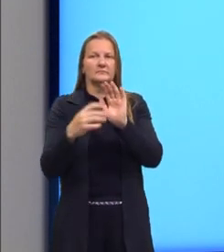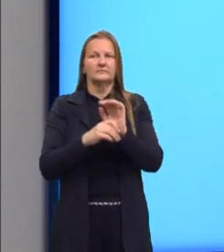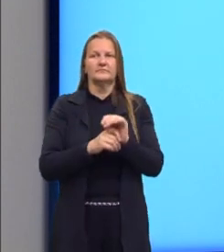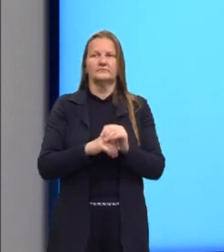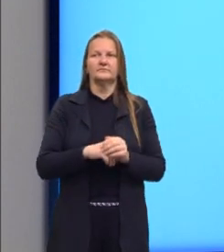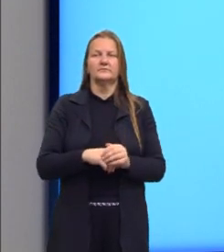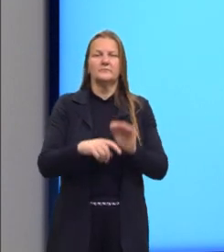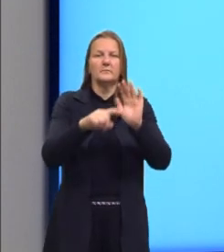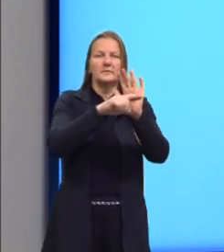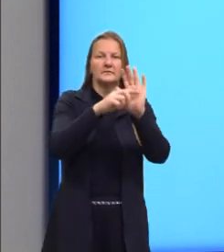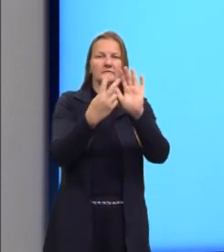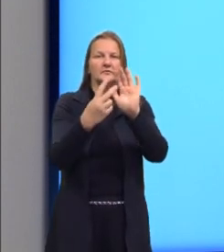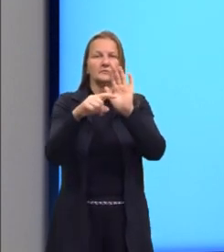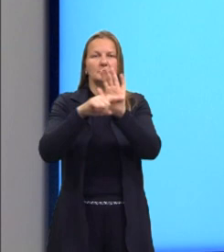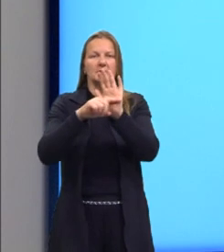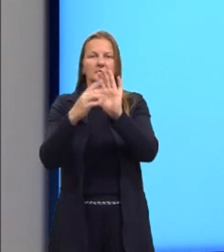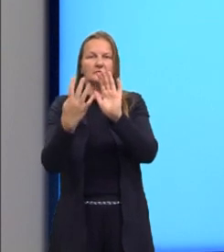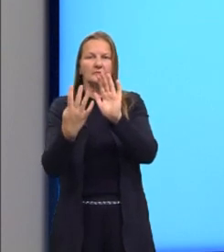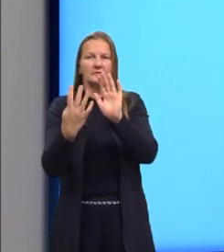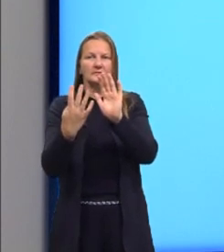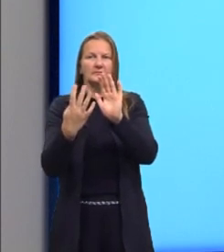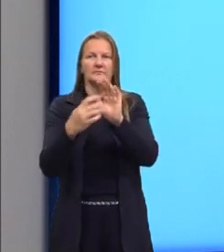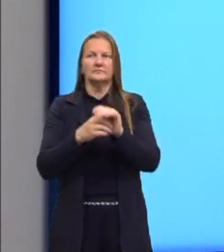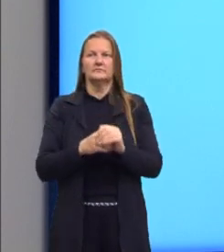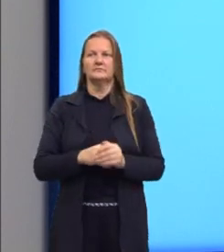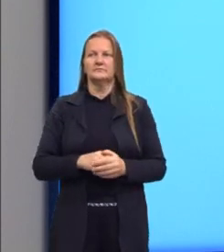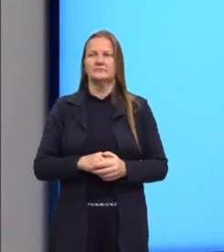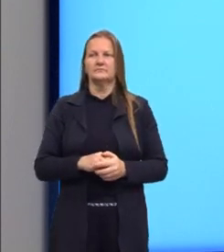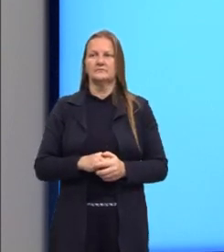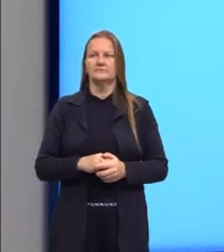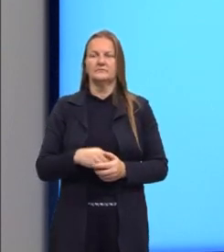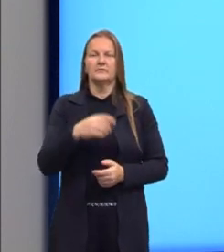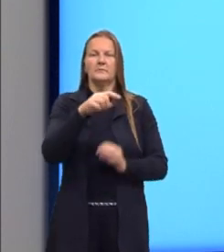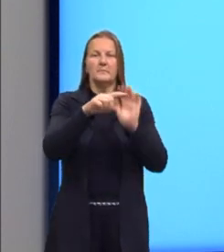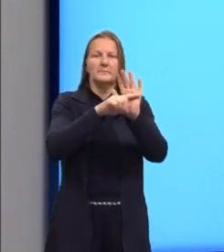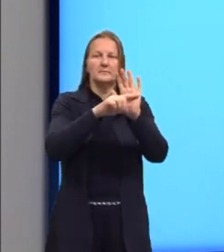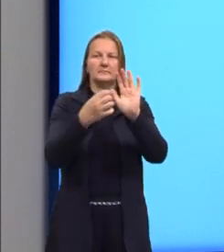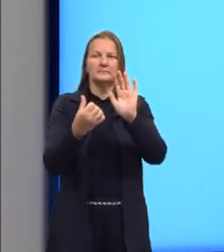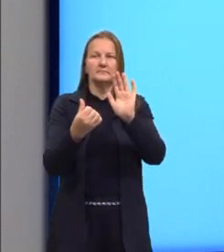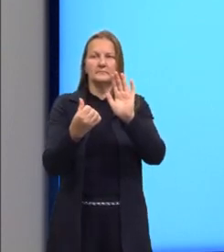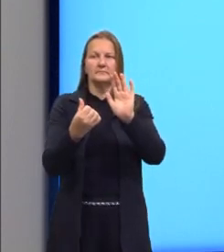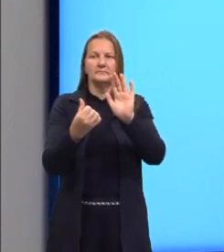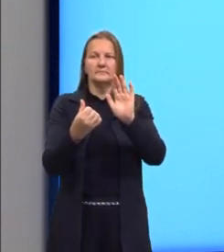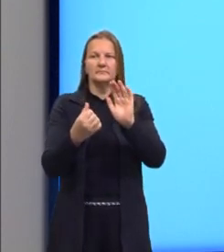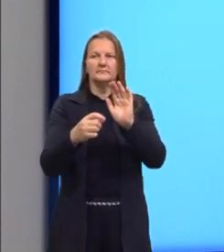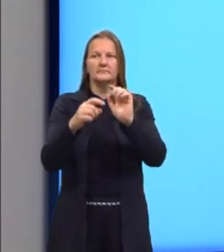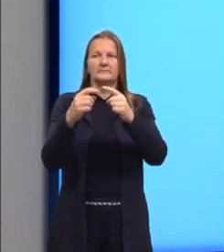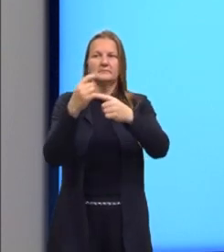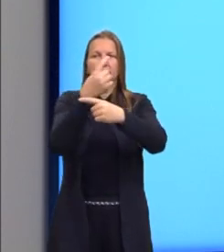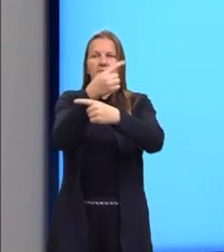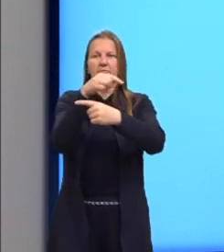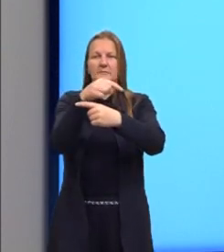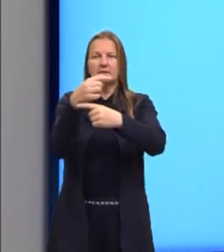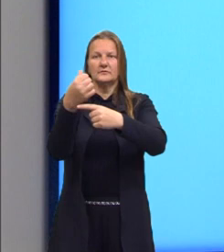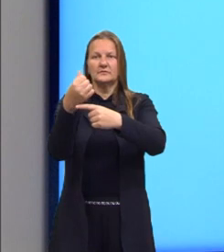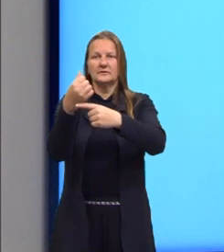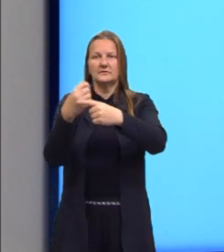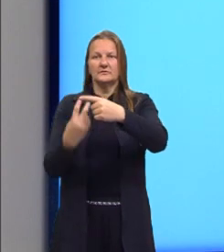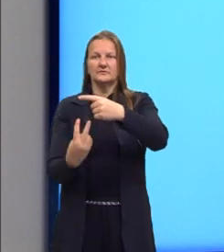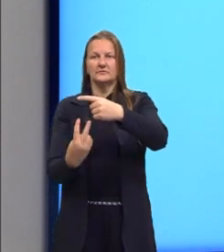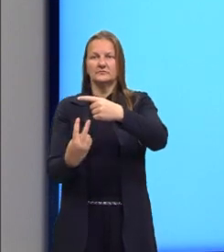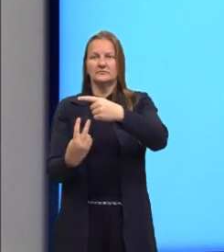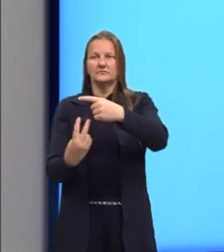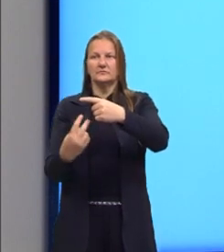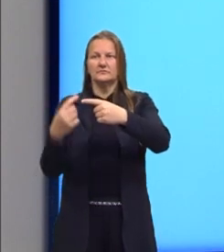Então, eu tenho menos 2 menos 4, que resulta em menos 6. E menos 6 dividido por 2